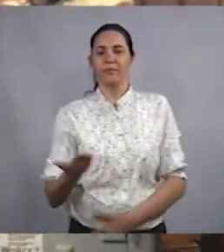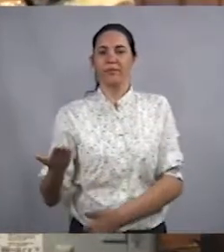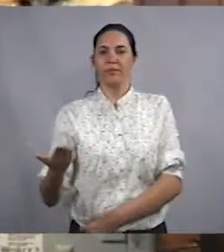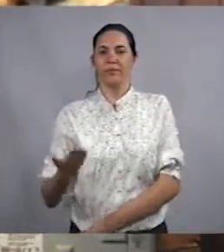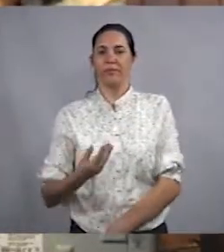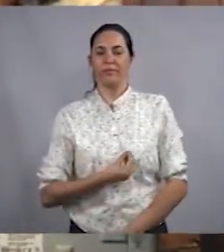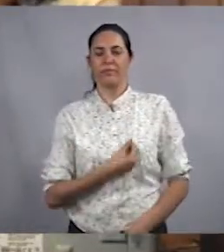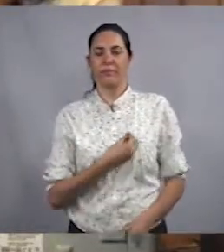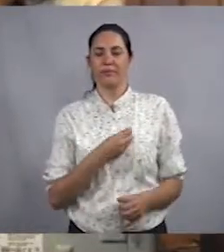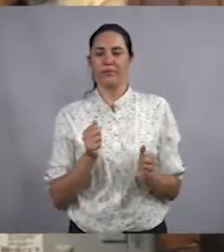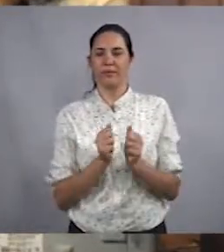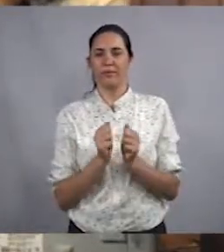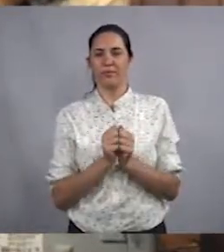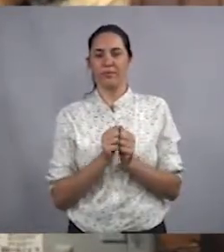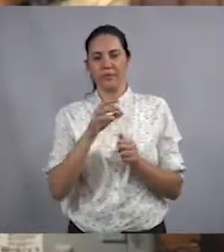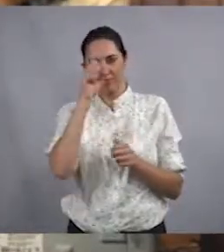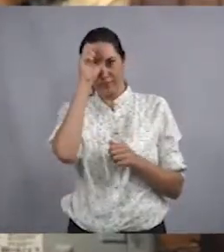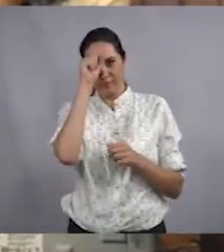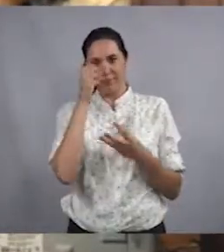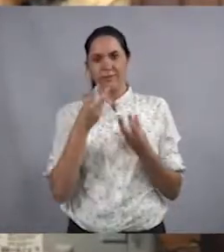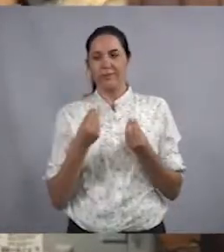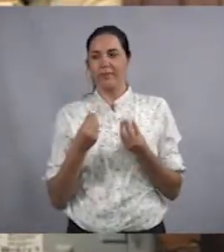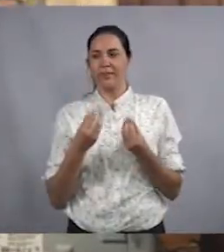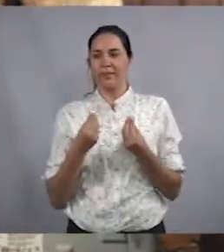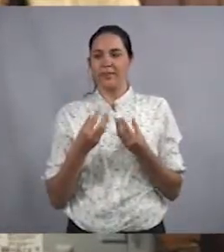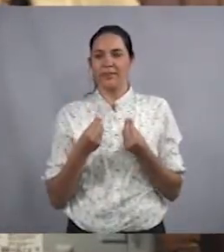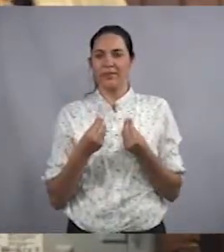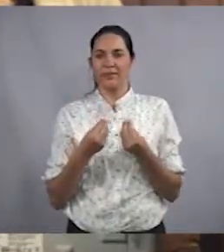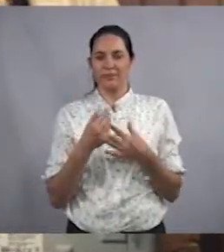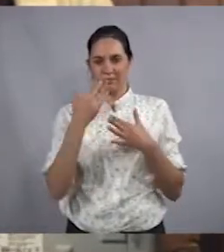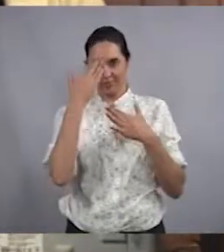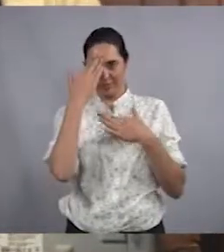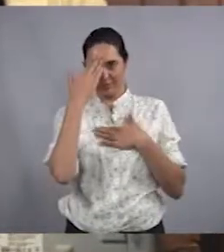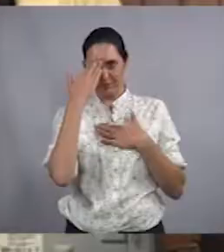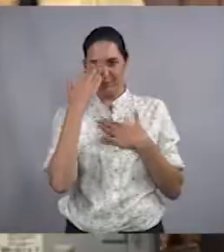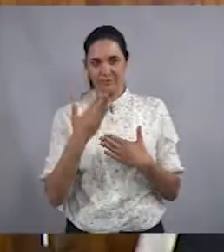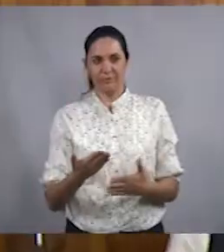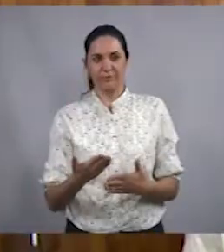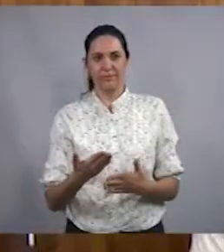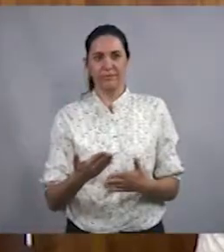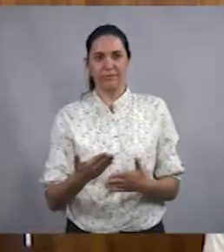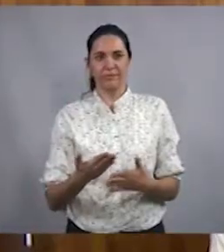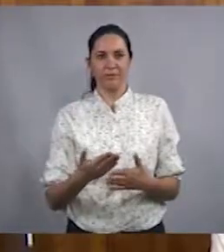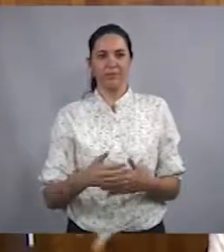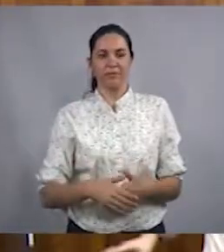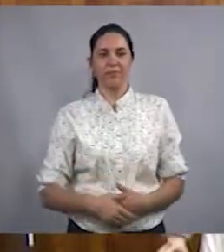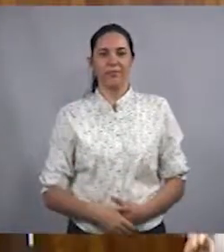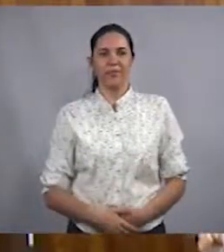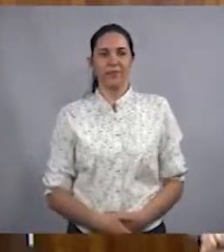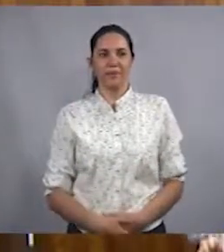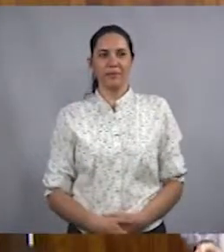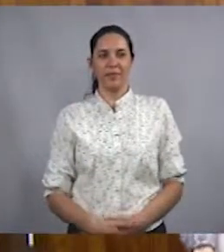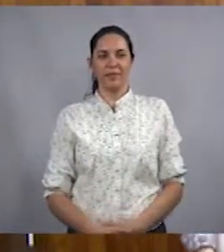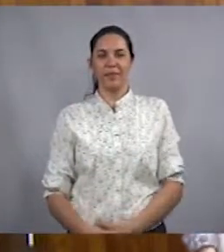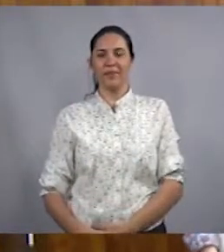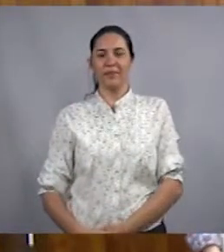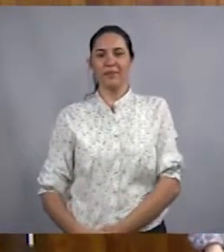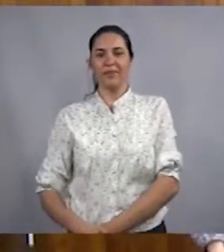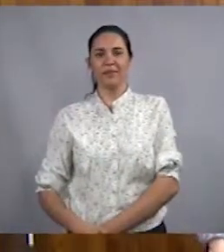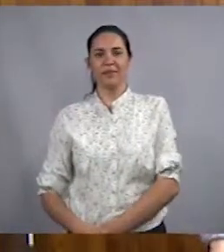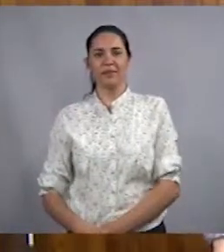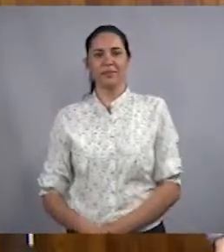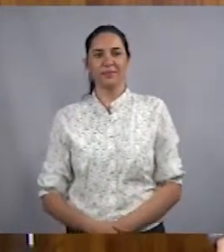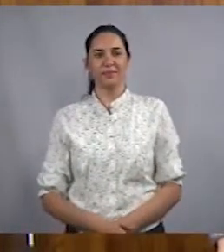tenho convivido e tenho aprendido muito também. Obrigado. E a você, Cícero, para que se faça às